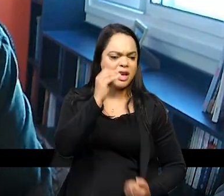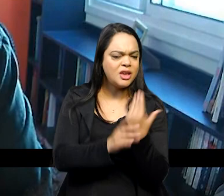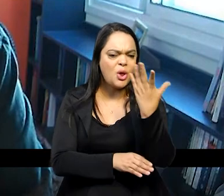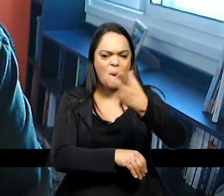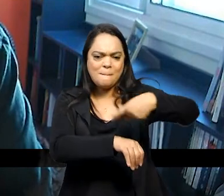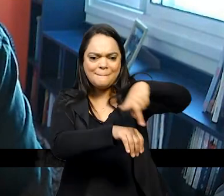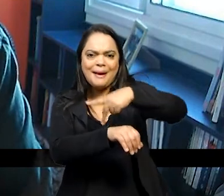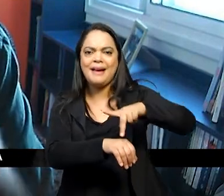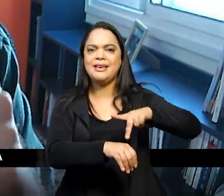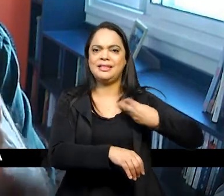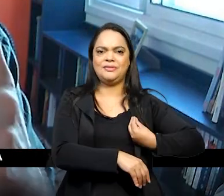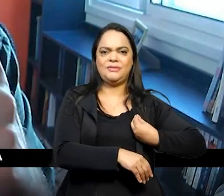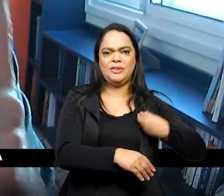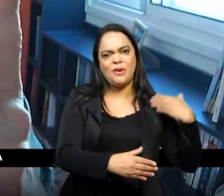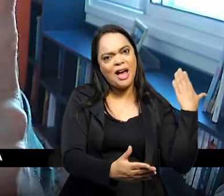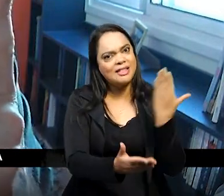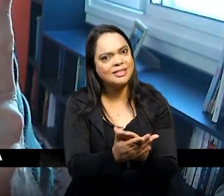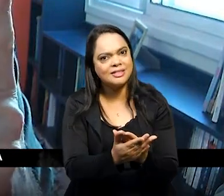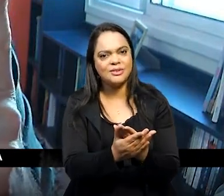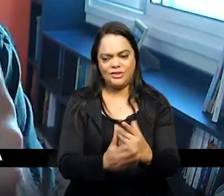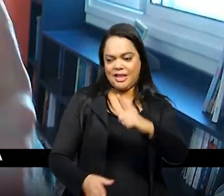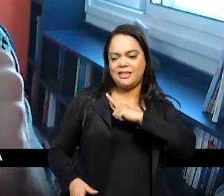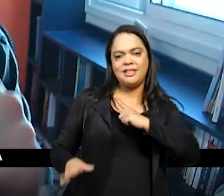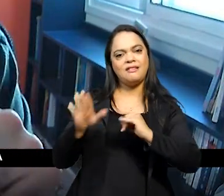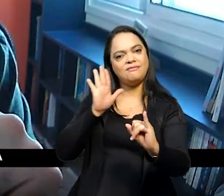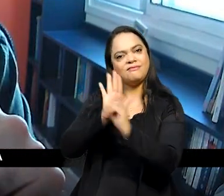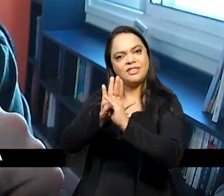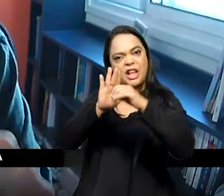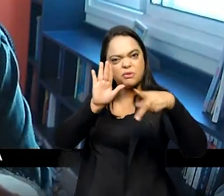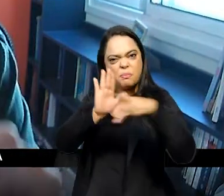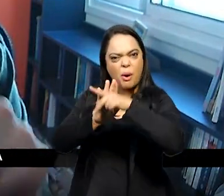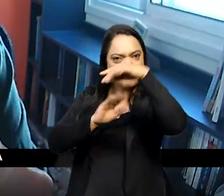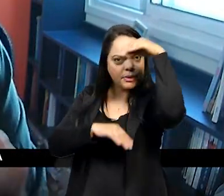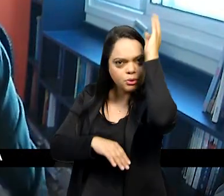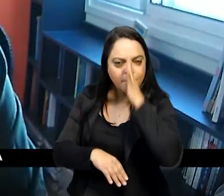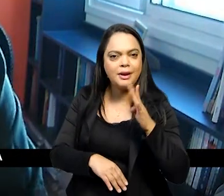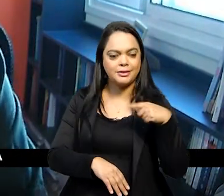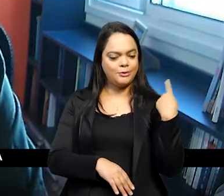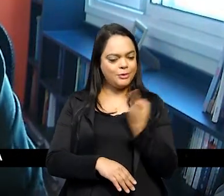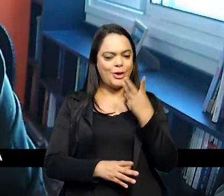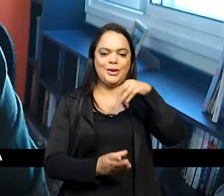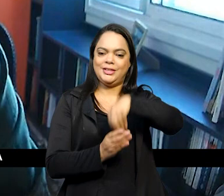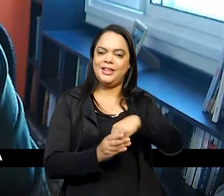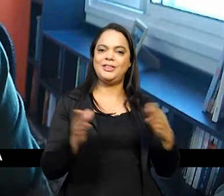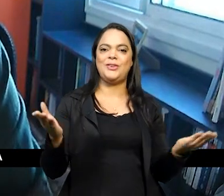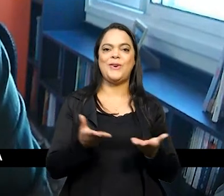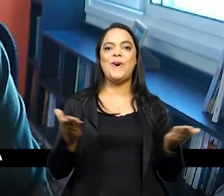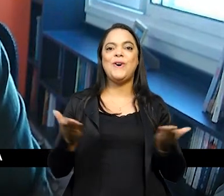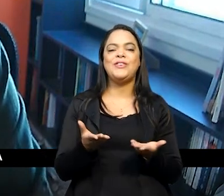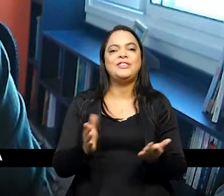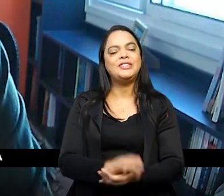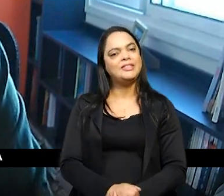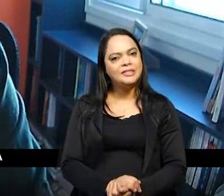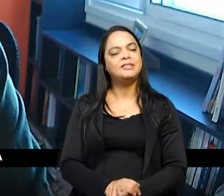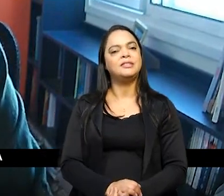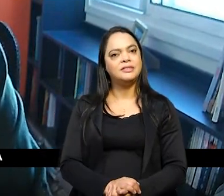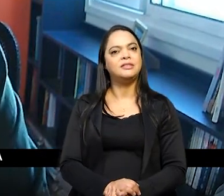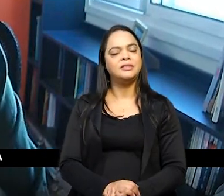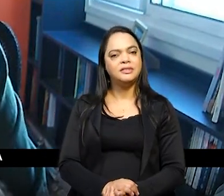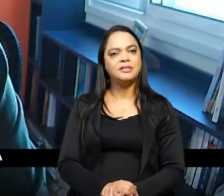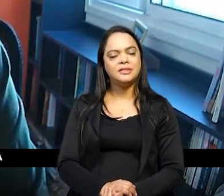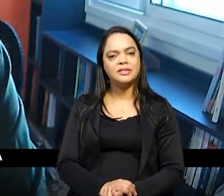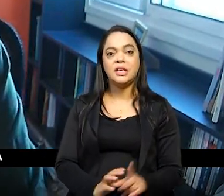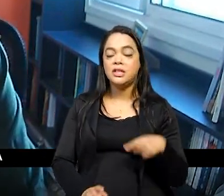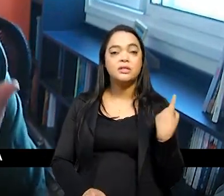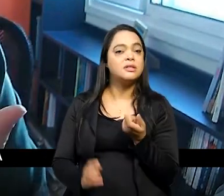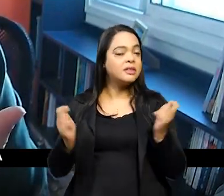criou uma identidade nacional que gostemos ou não fazemos parte dela e existe até hoje então nós podemos